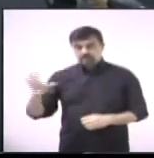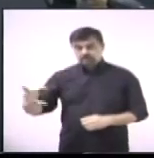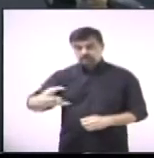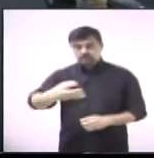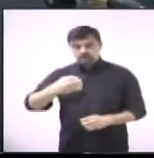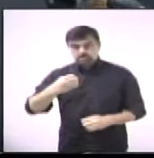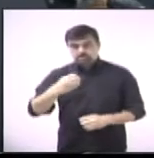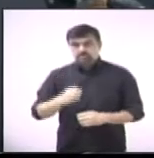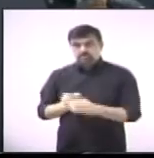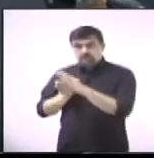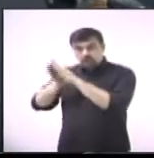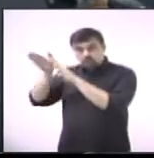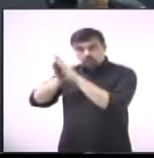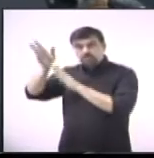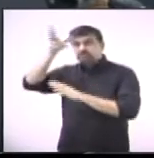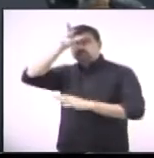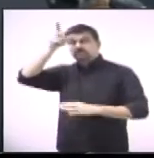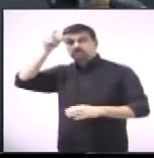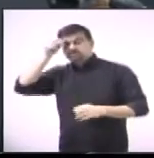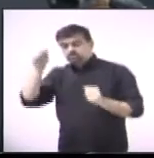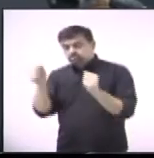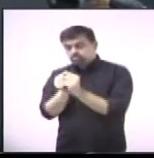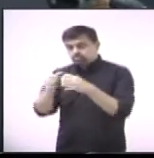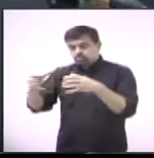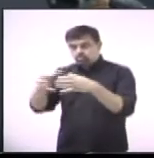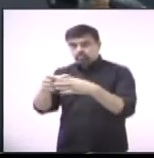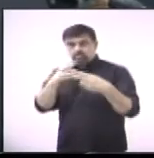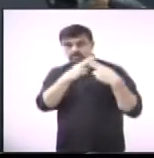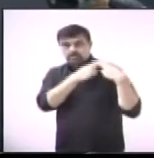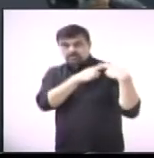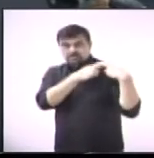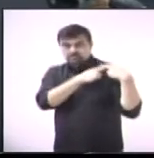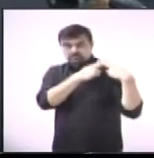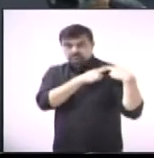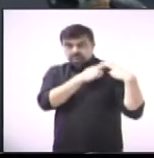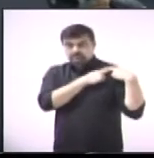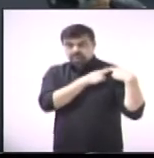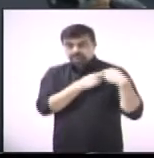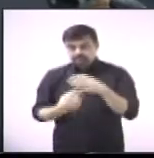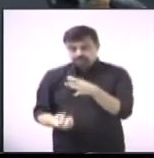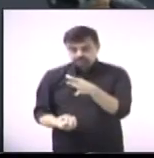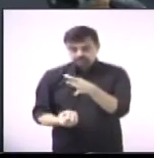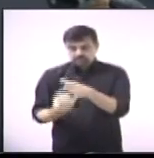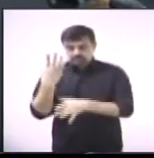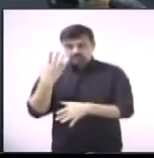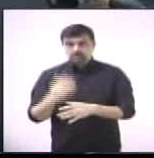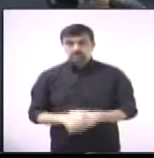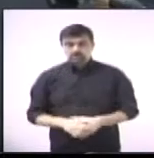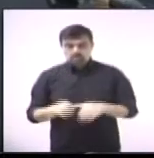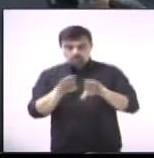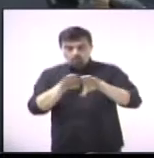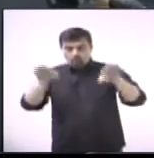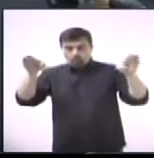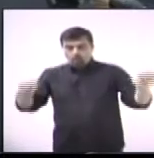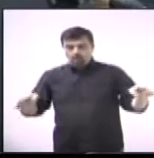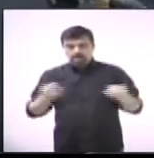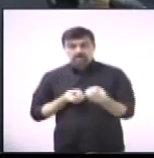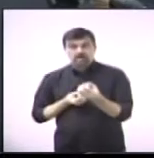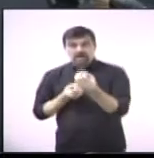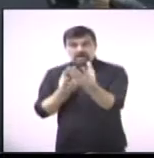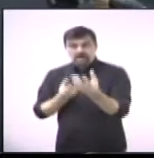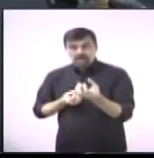ao executivo, por meio do setor competente, a implantação de uma balcão de informações